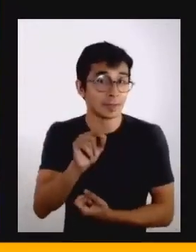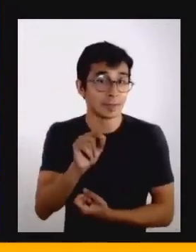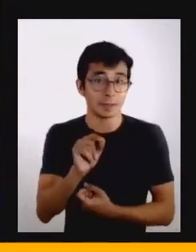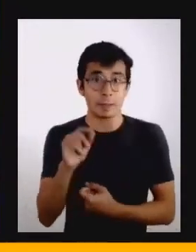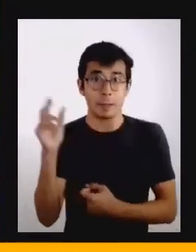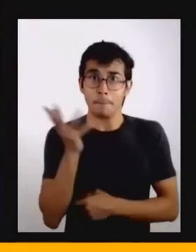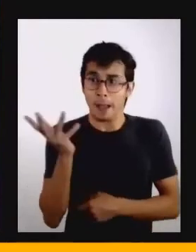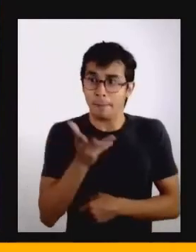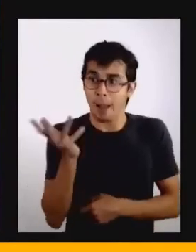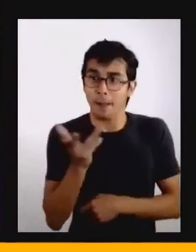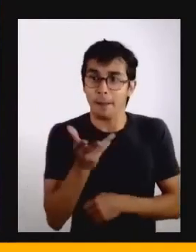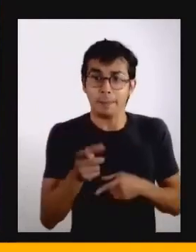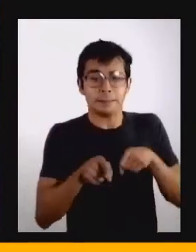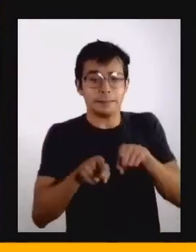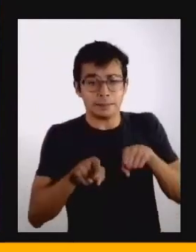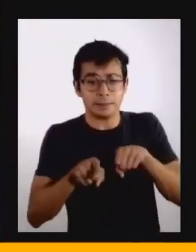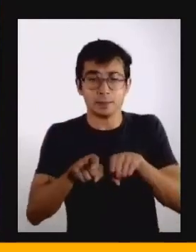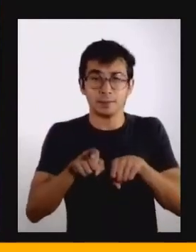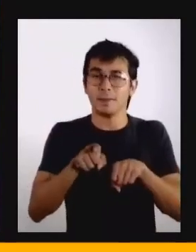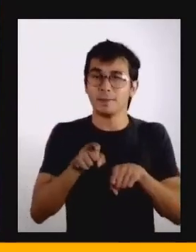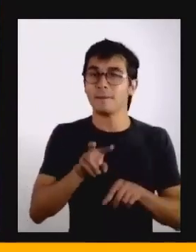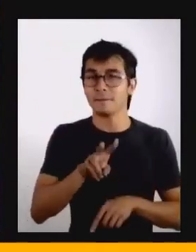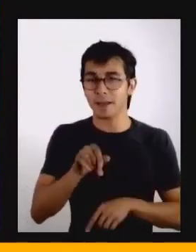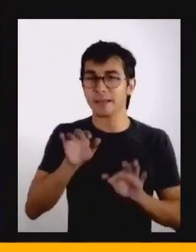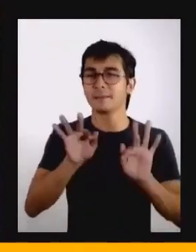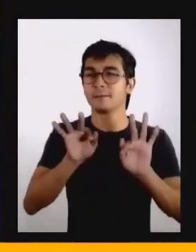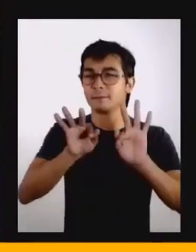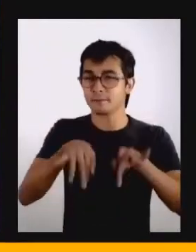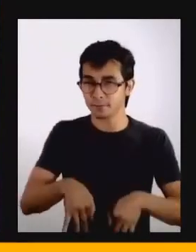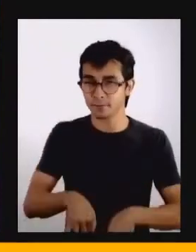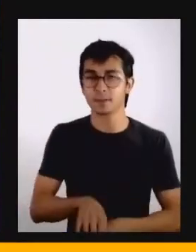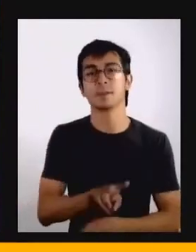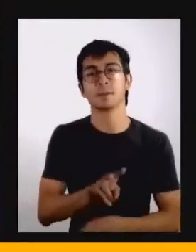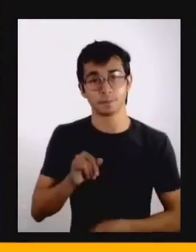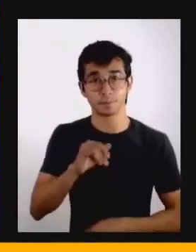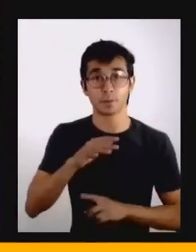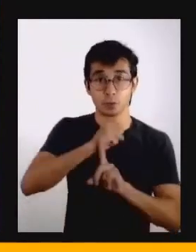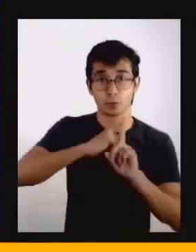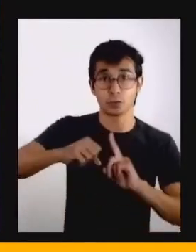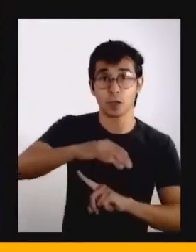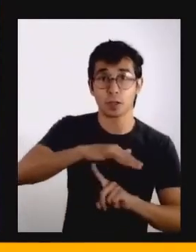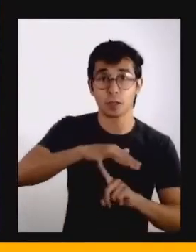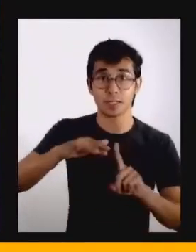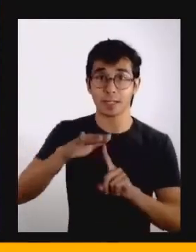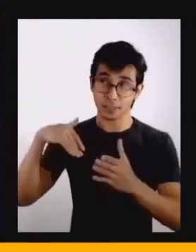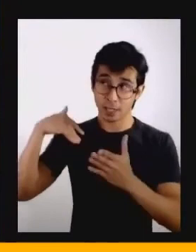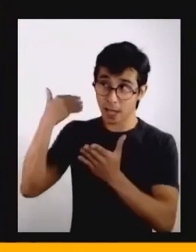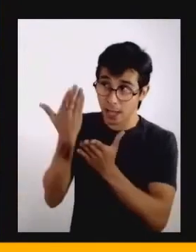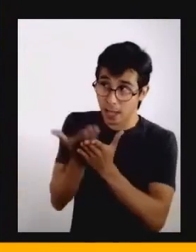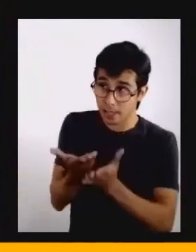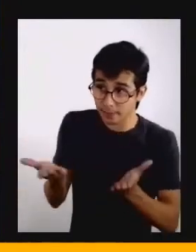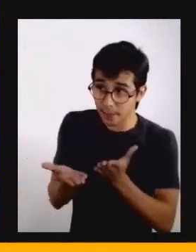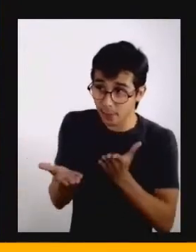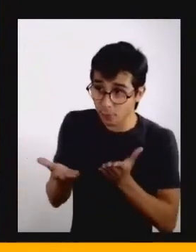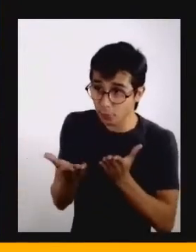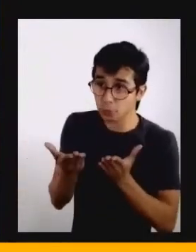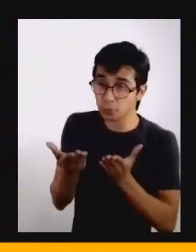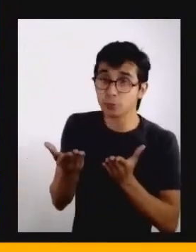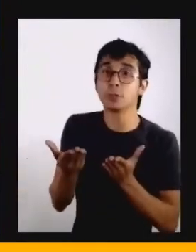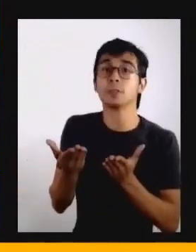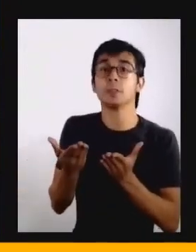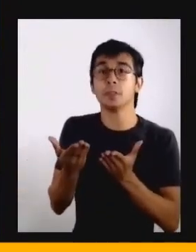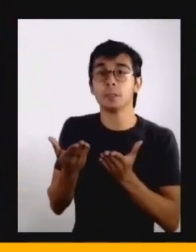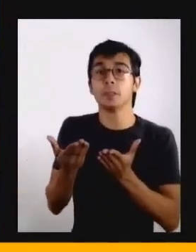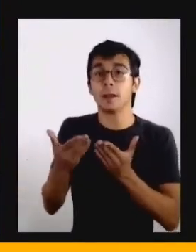única, que foi esse sistema e essa estrutura de sociedade que a gente viveu até aqui agora. A gente está numa sociedade em transição,